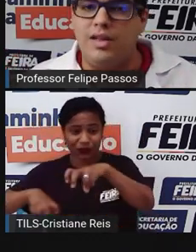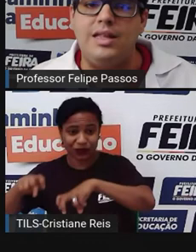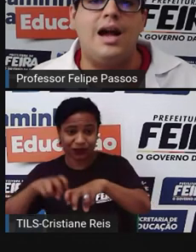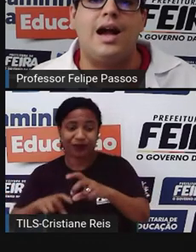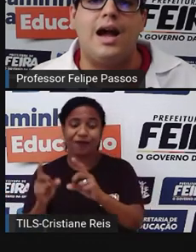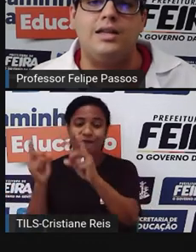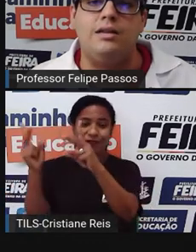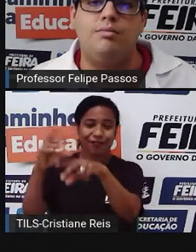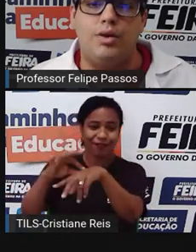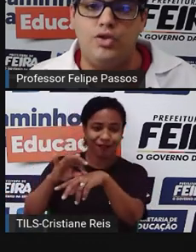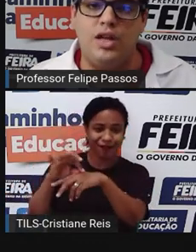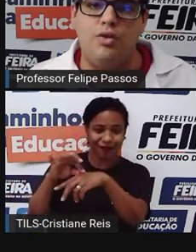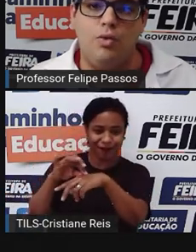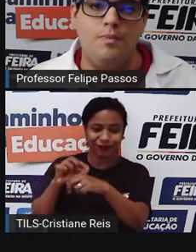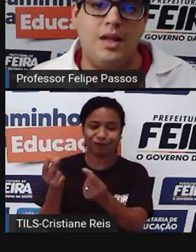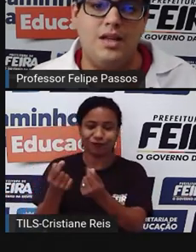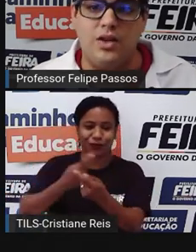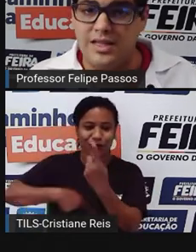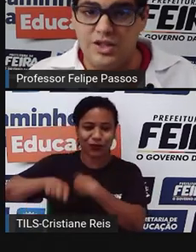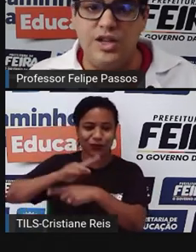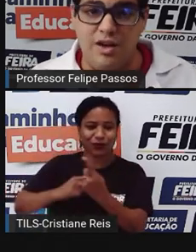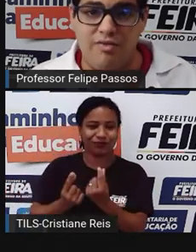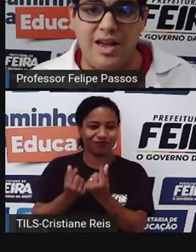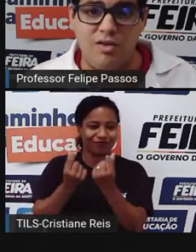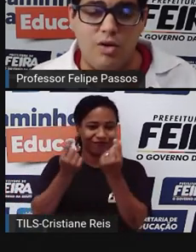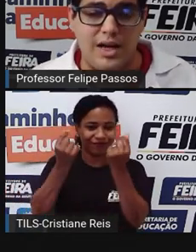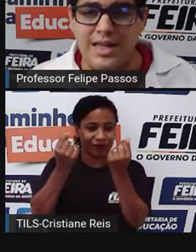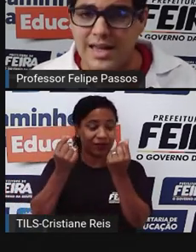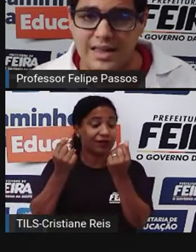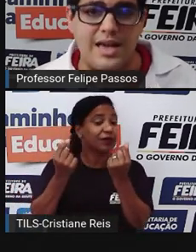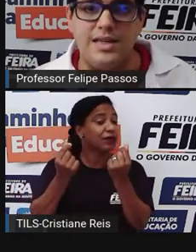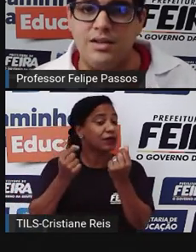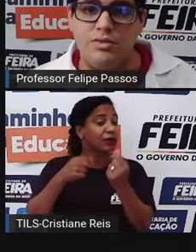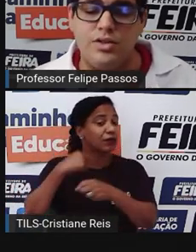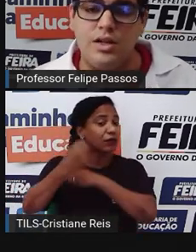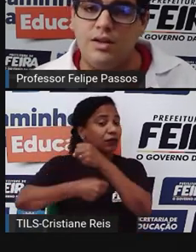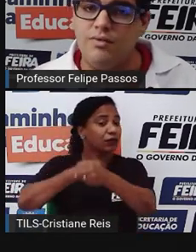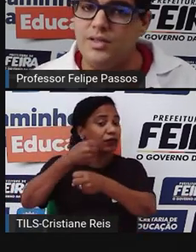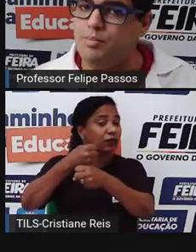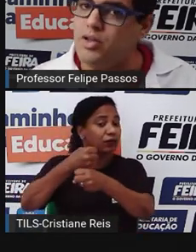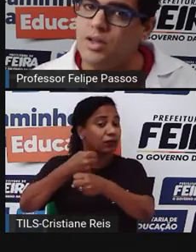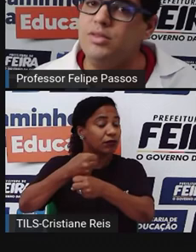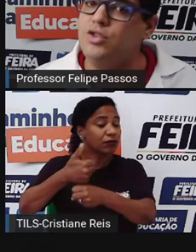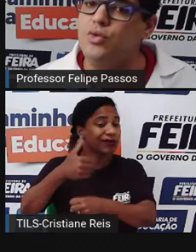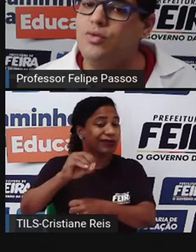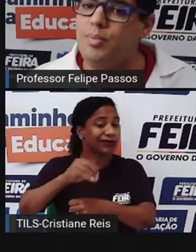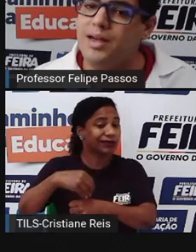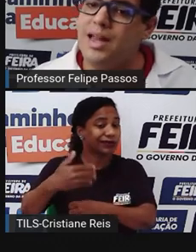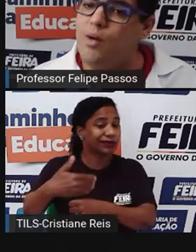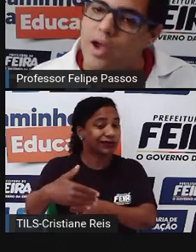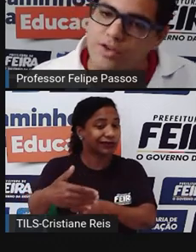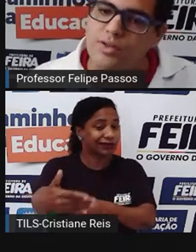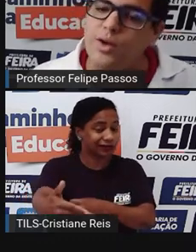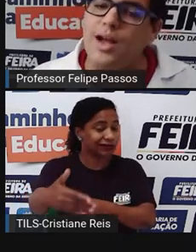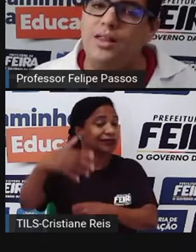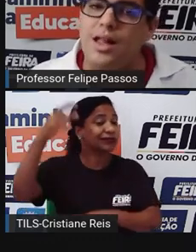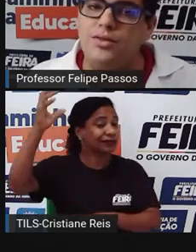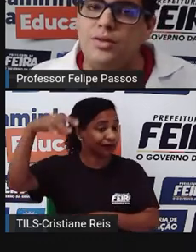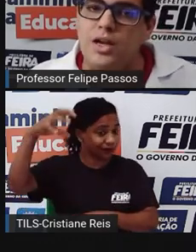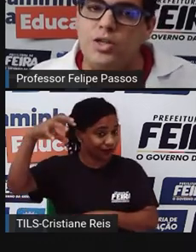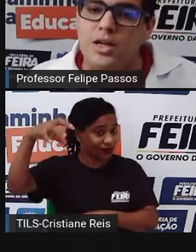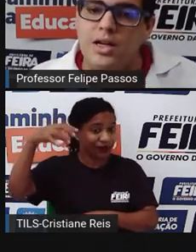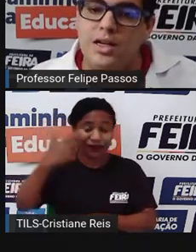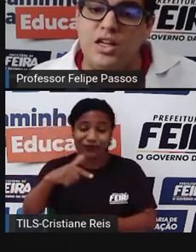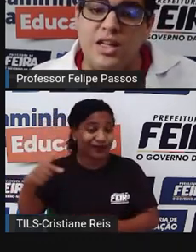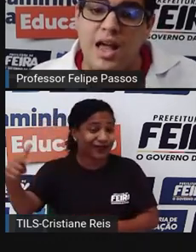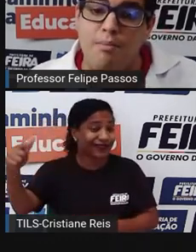vender a carne para o exterior. Só que esse dinheiro vem agora. E daqui a 10 anos, você pode não ter chuva para criar o resto do seu gado lá